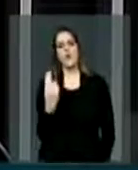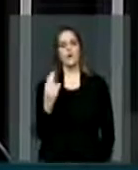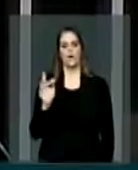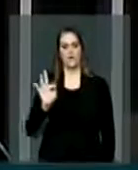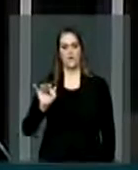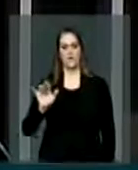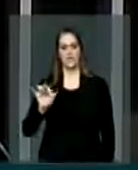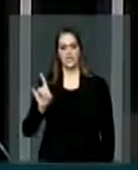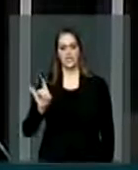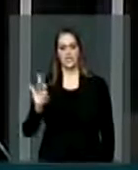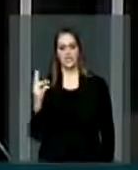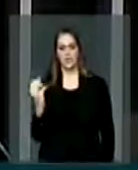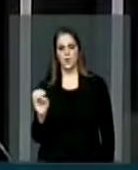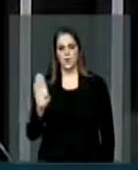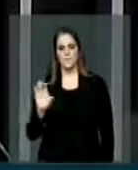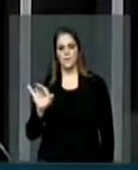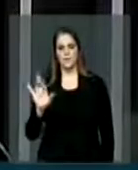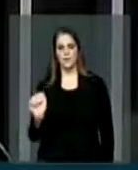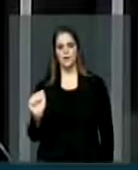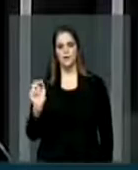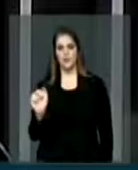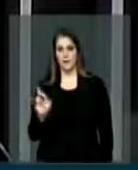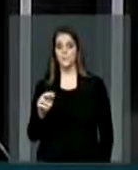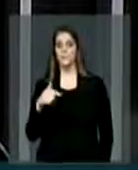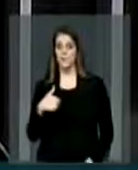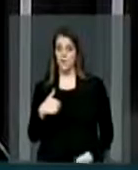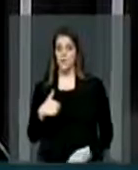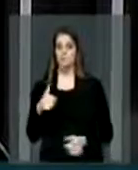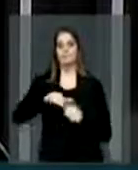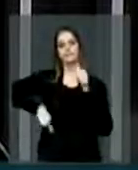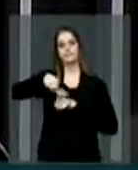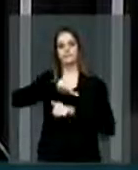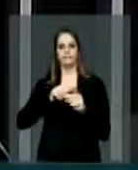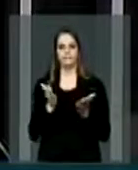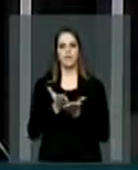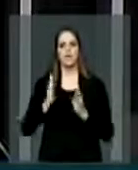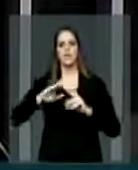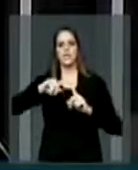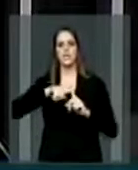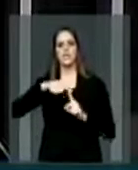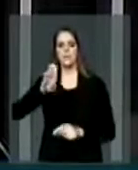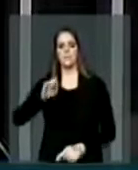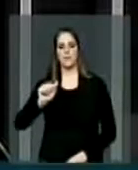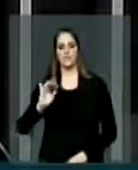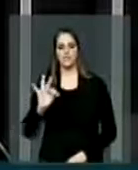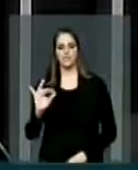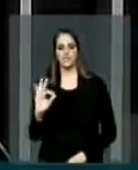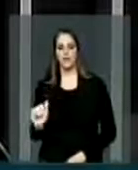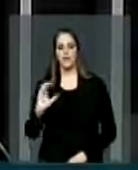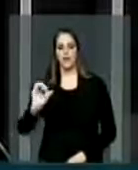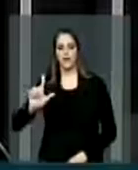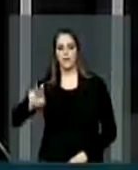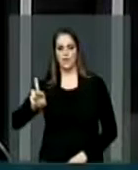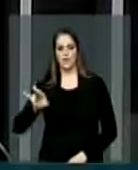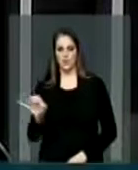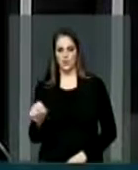E um dia eu me converti, e foi numa igreja batista, a Batista do Calvário, aqui de Sobradinho, que eu vim dar a minha